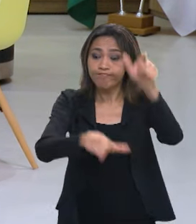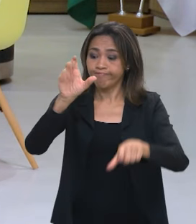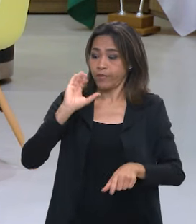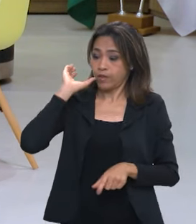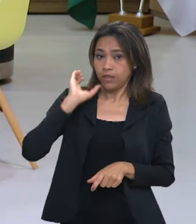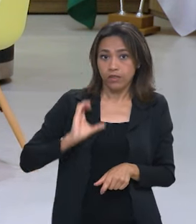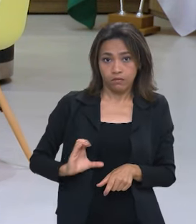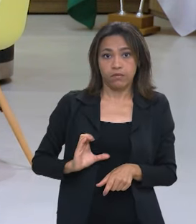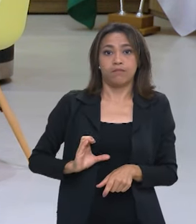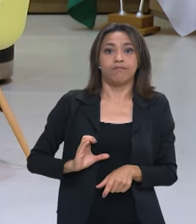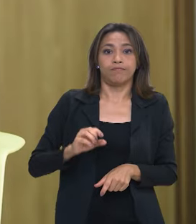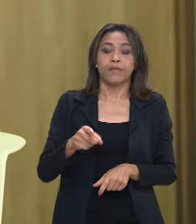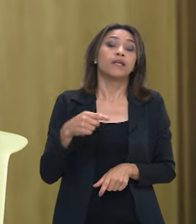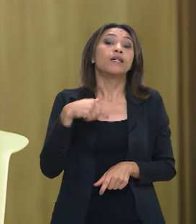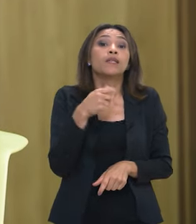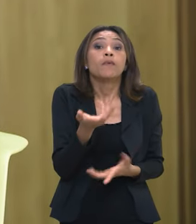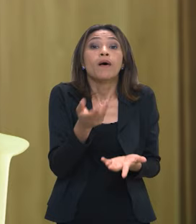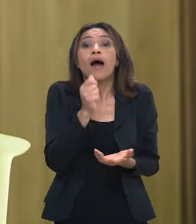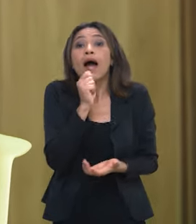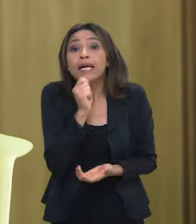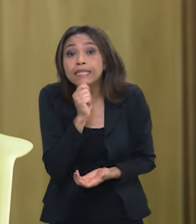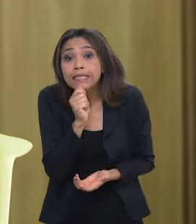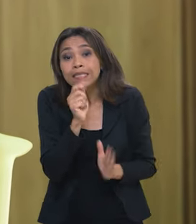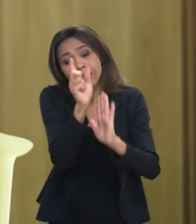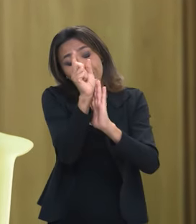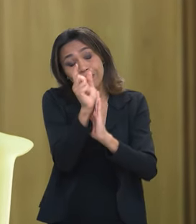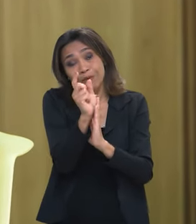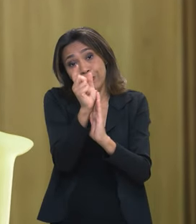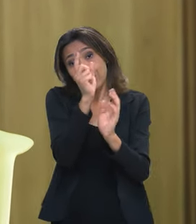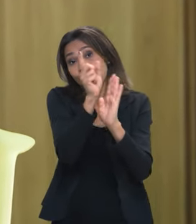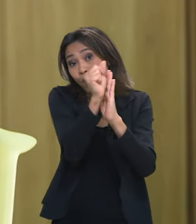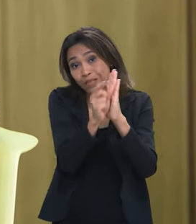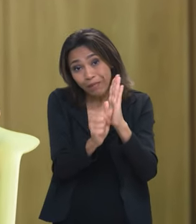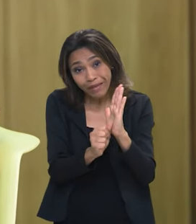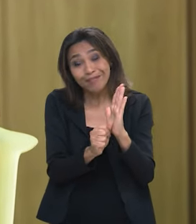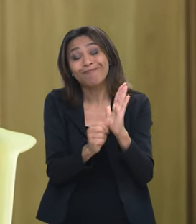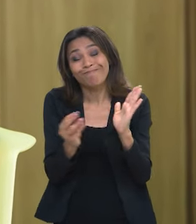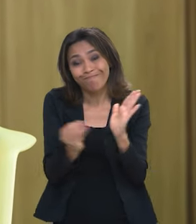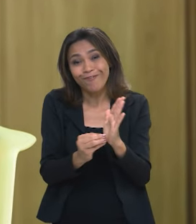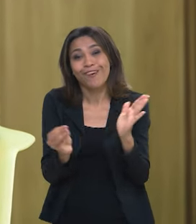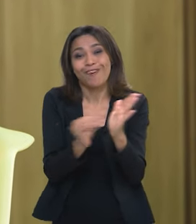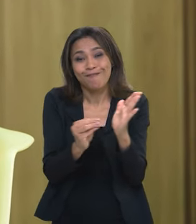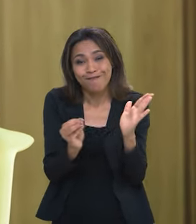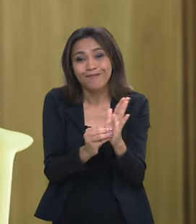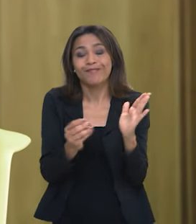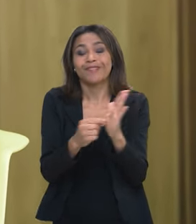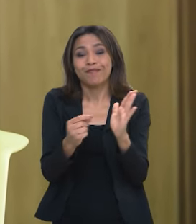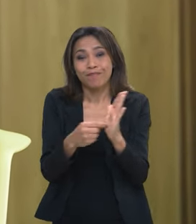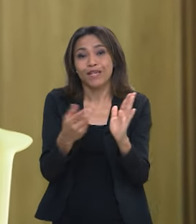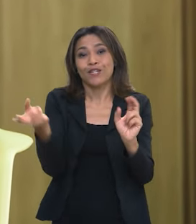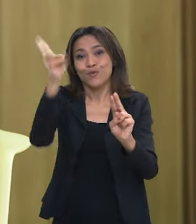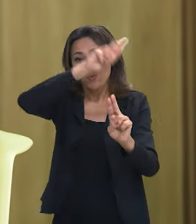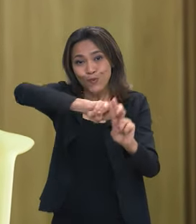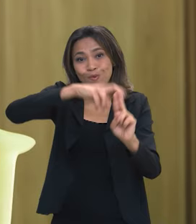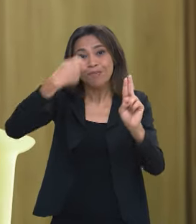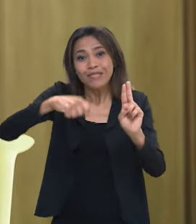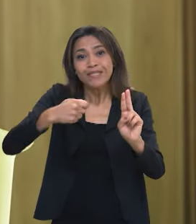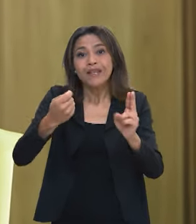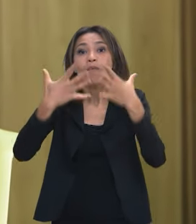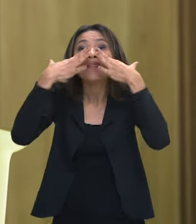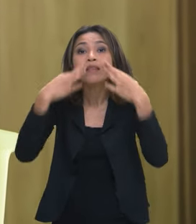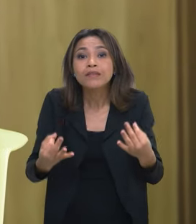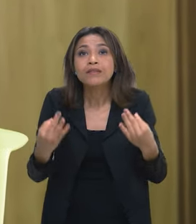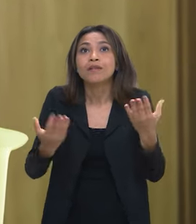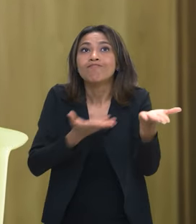isso eu digo o orçamento ainda não é o necessário para que o SUS atenda a população como